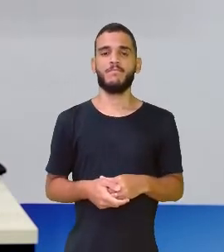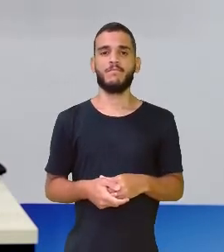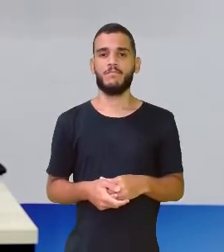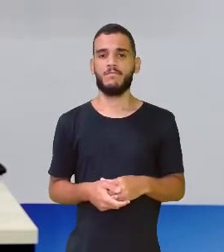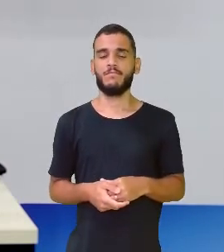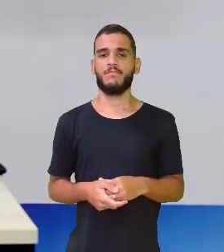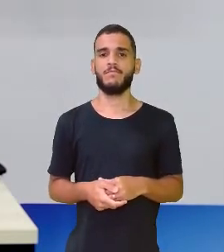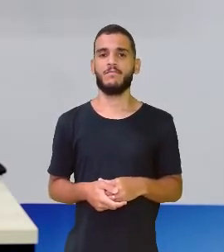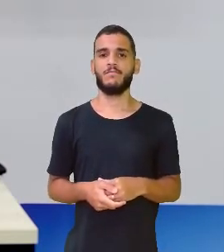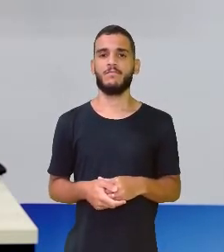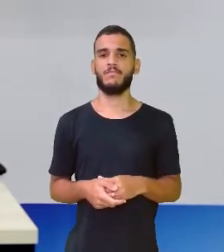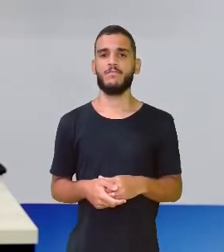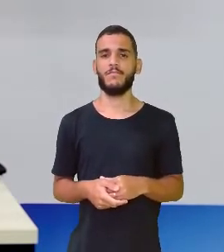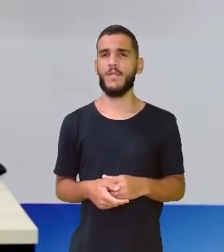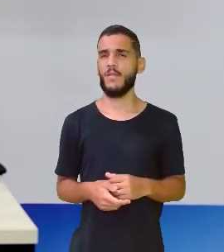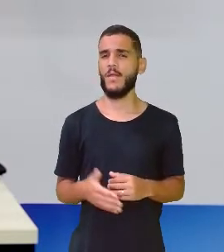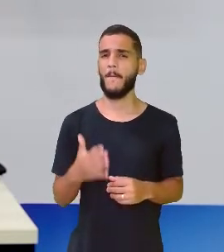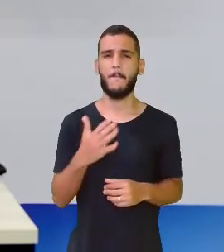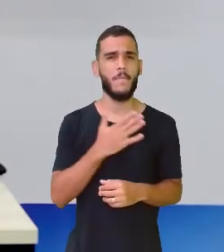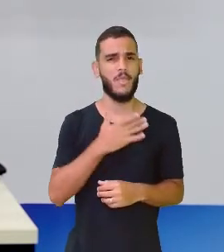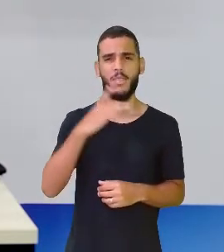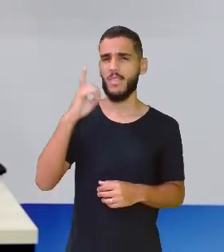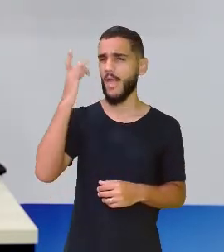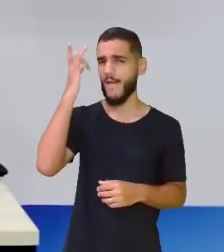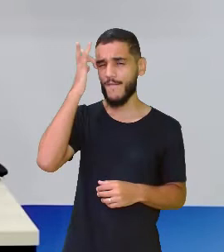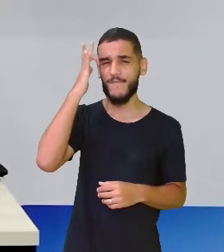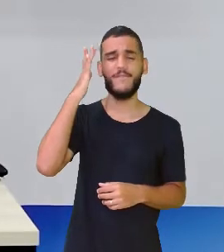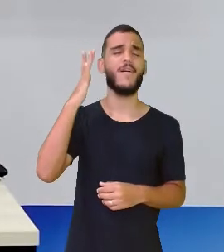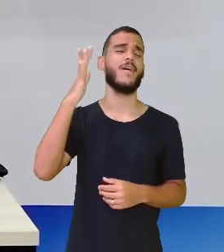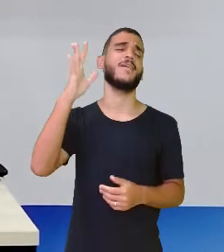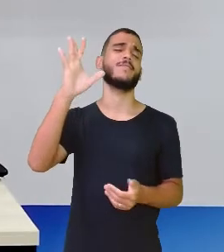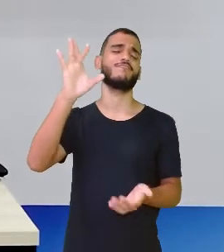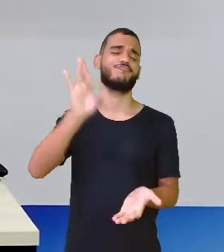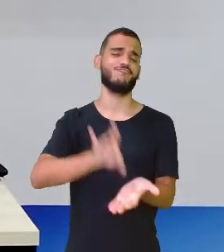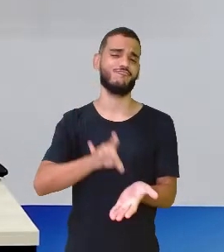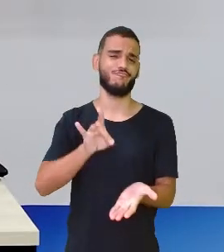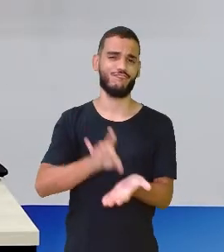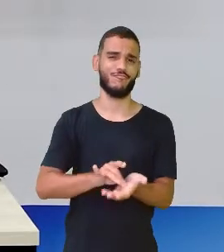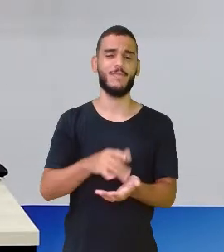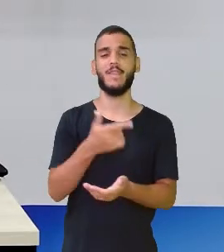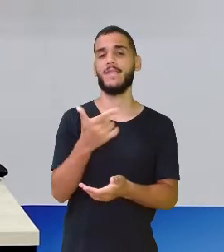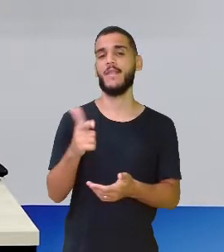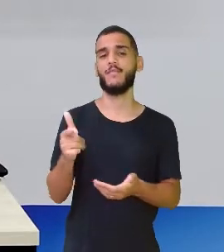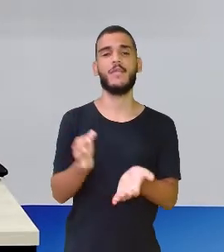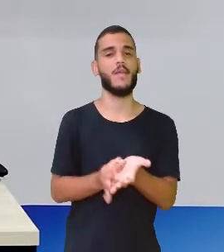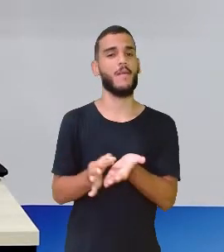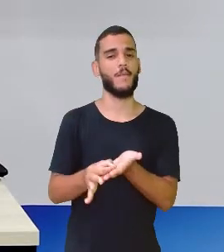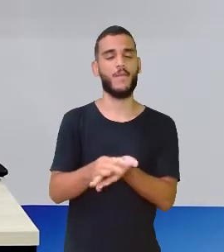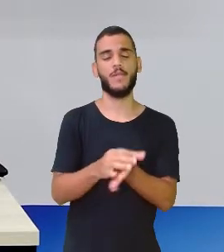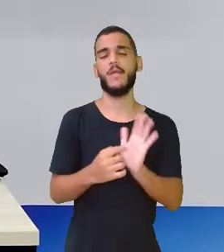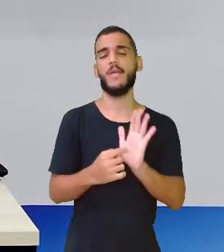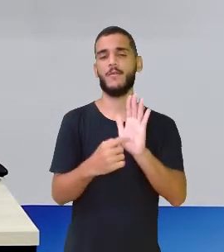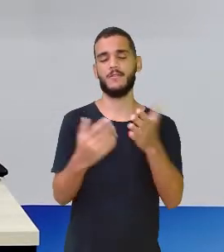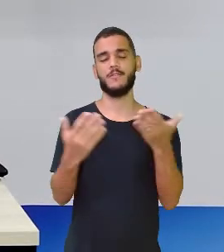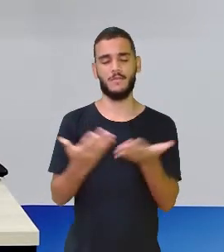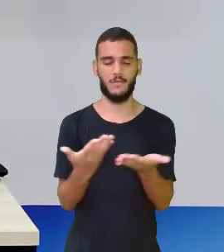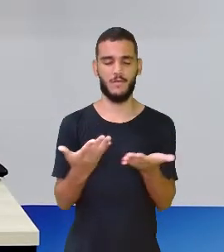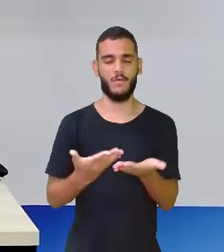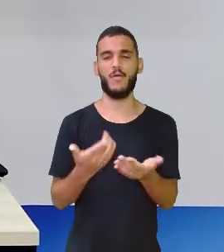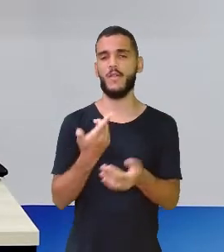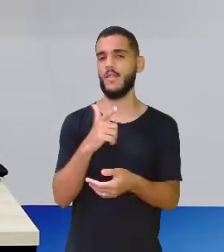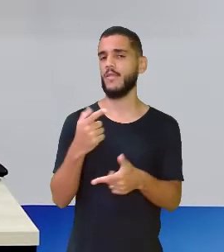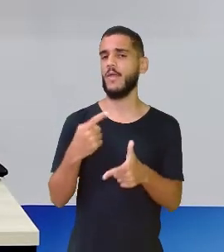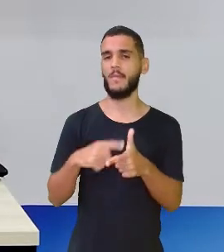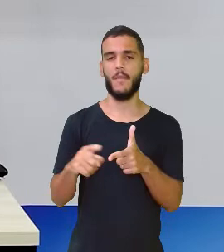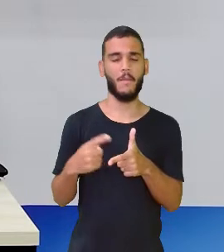quartos. Meu Deus, é muito fácil. É muito fácil. Se não tiver as moedinhas que eu estou mostrando aqui na hora, não tem problema.